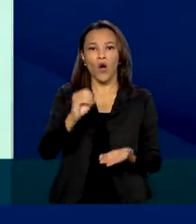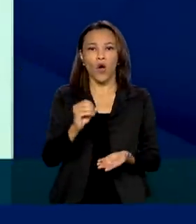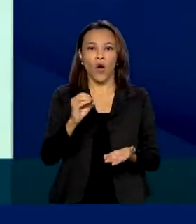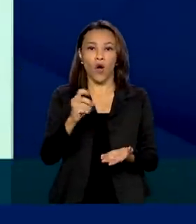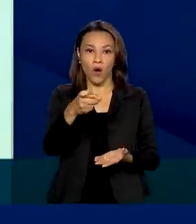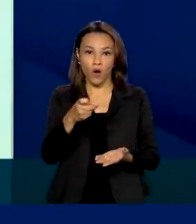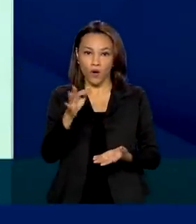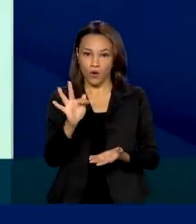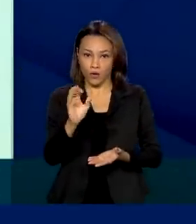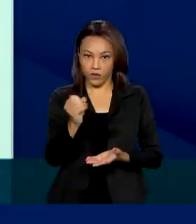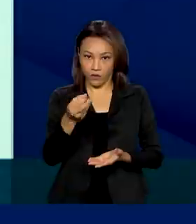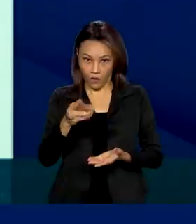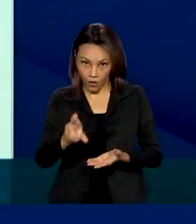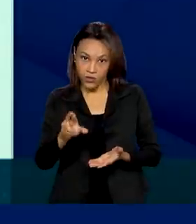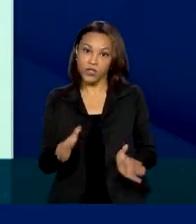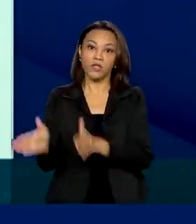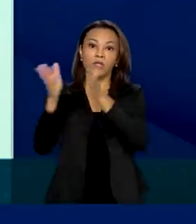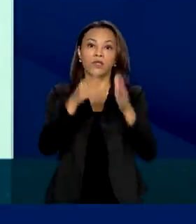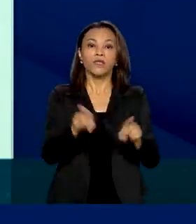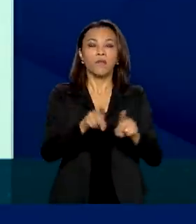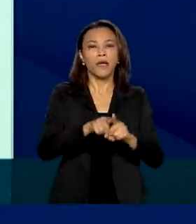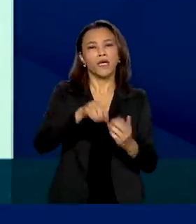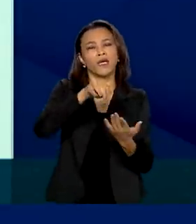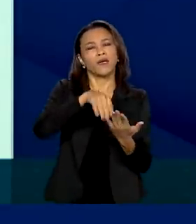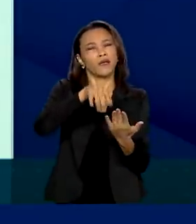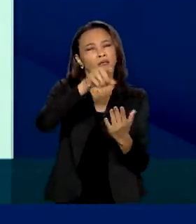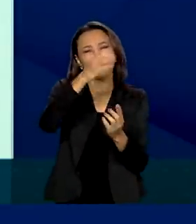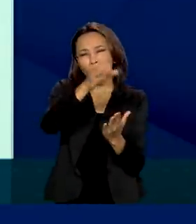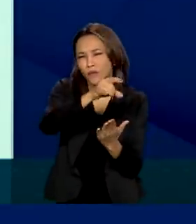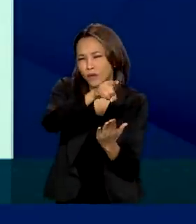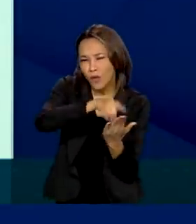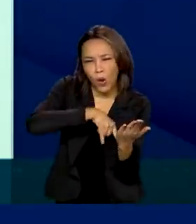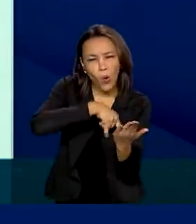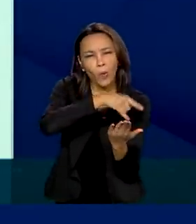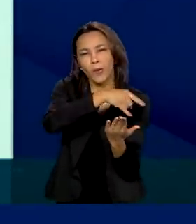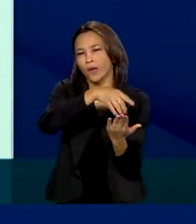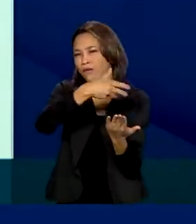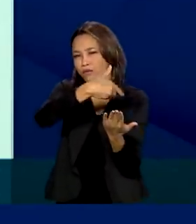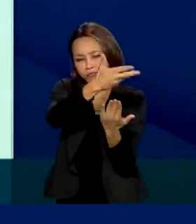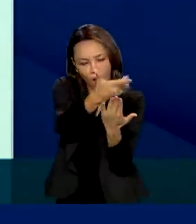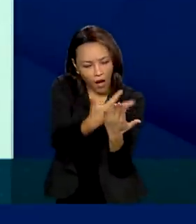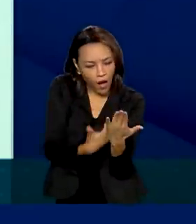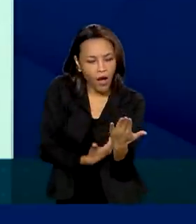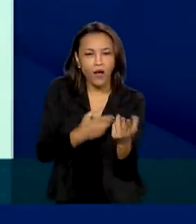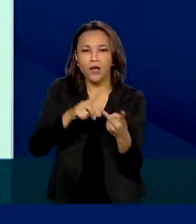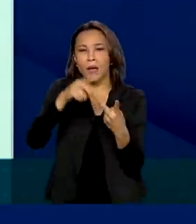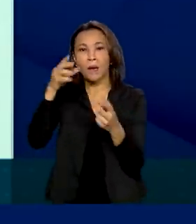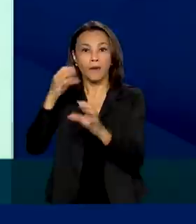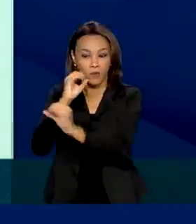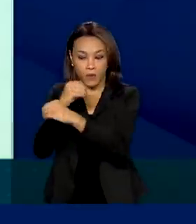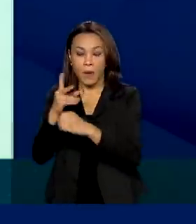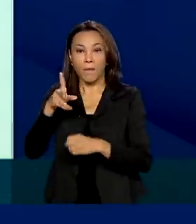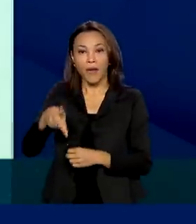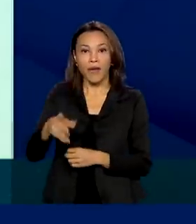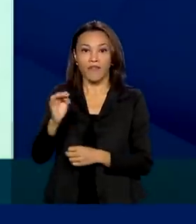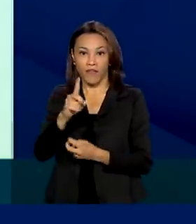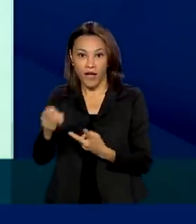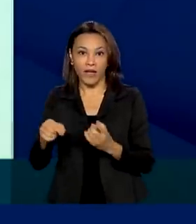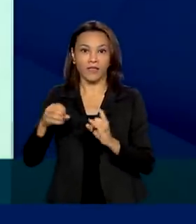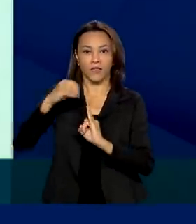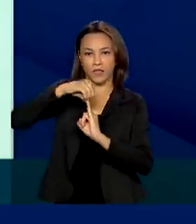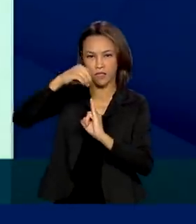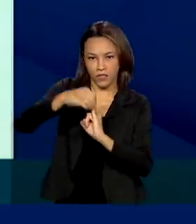memorandos de entendimentos com vários outros produtores no Brasil, como a Pfizer, o Instituto Butantan,